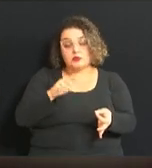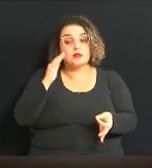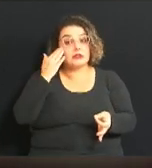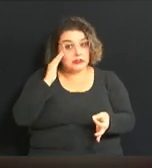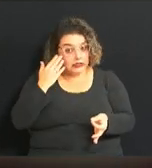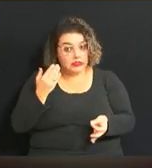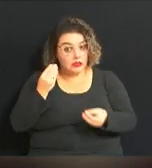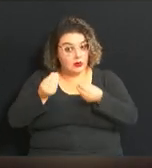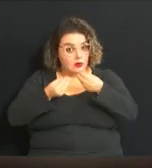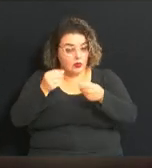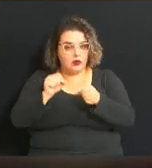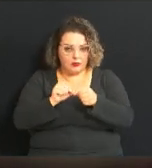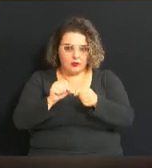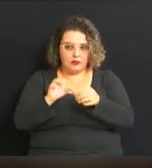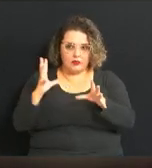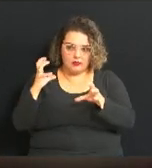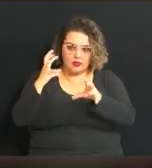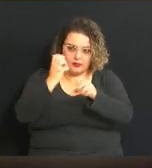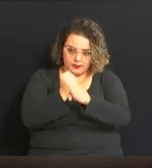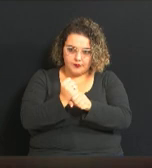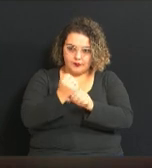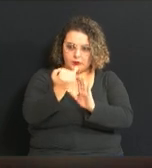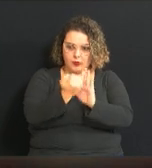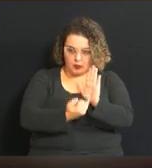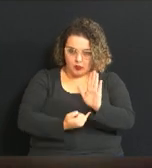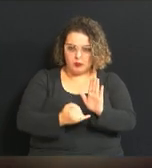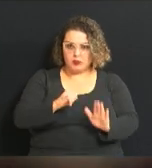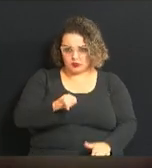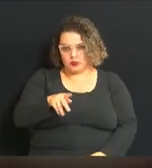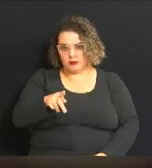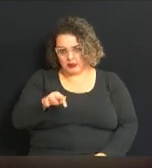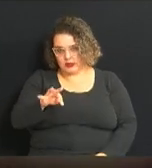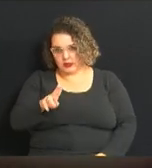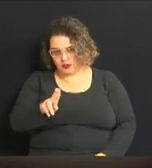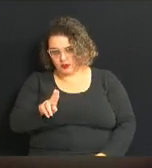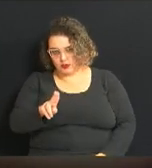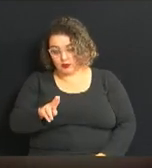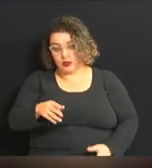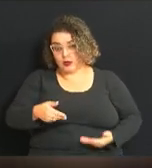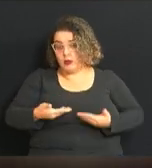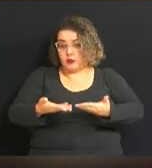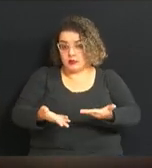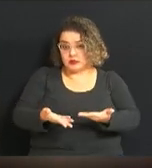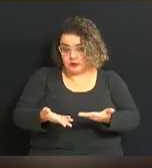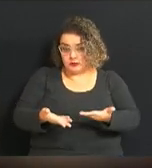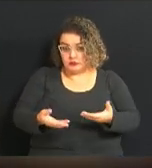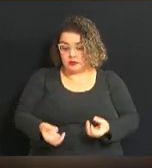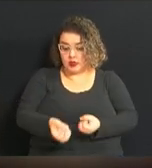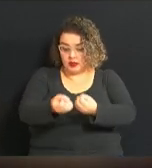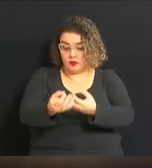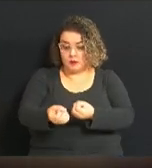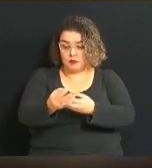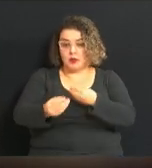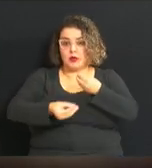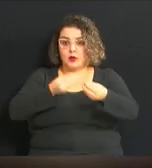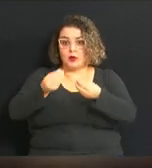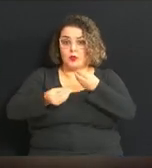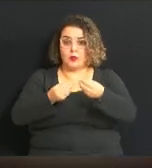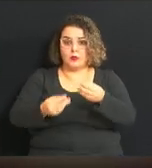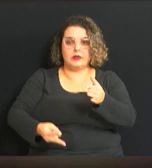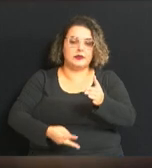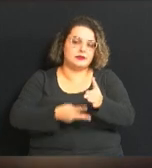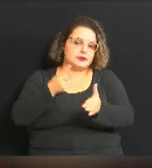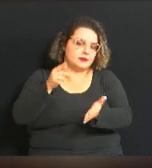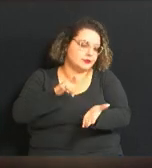como é que é feito o cálculo do IPTU. Além de apresentar também informações de como obter segunda via,